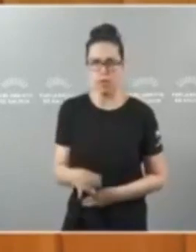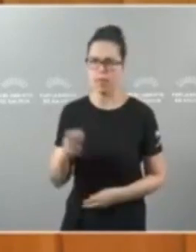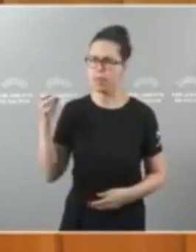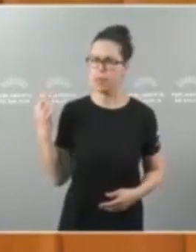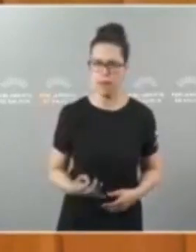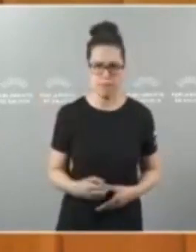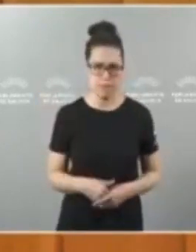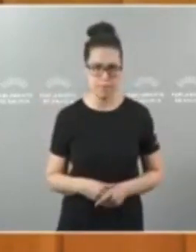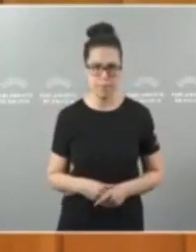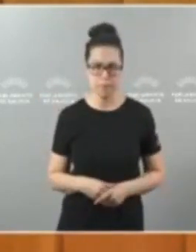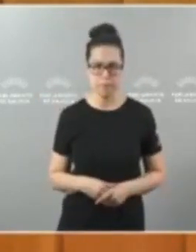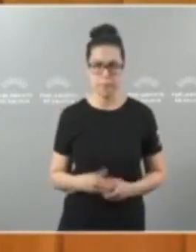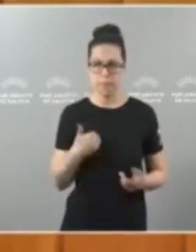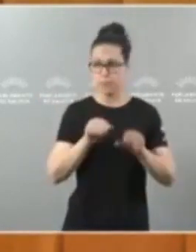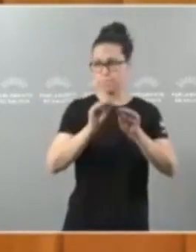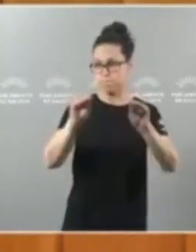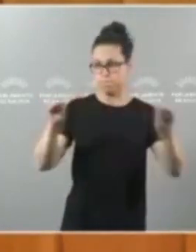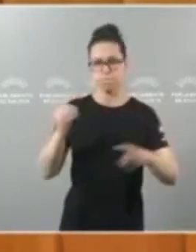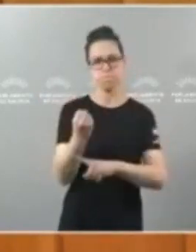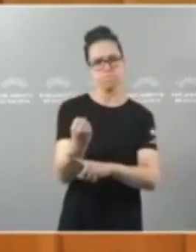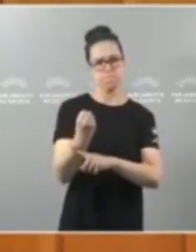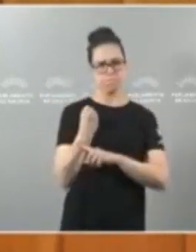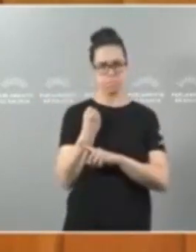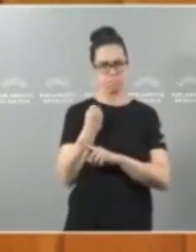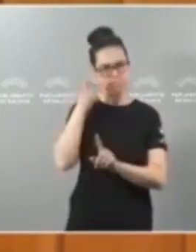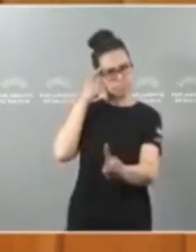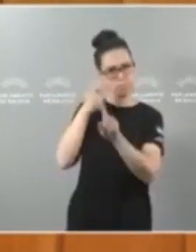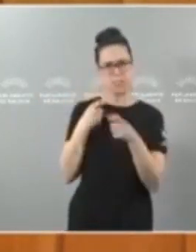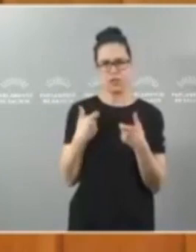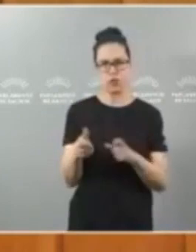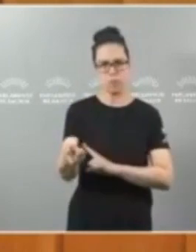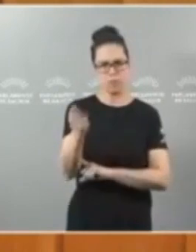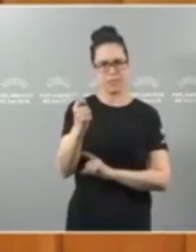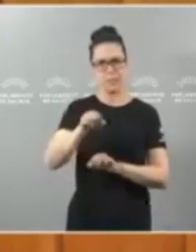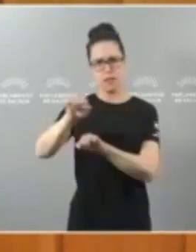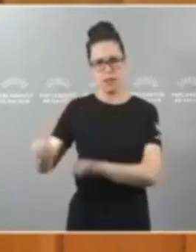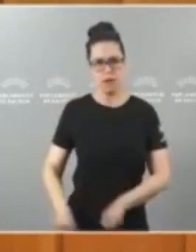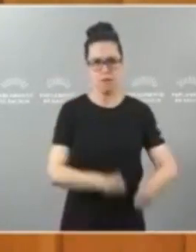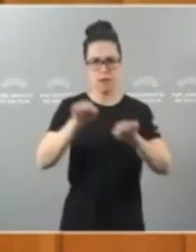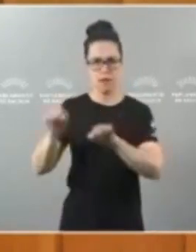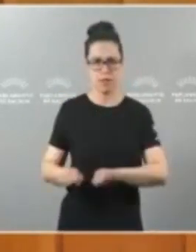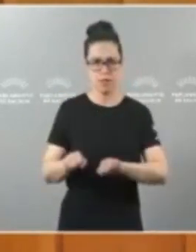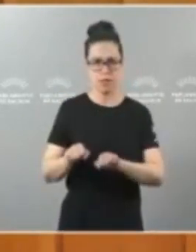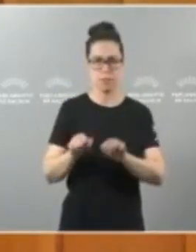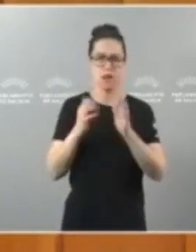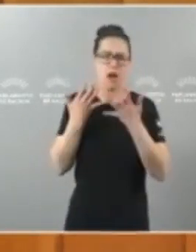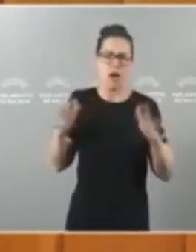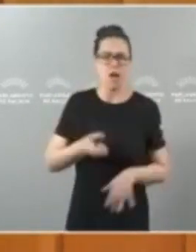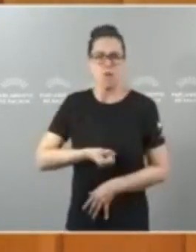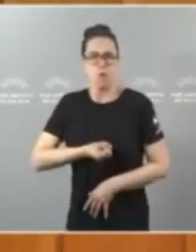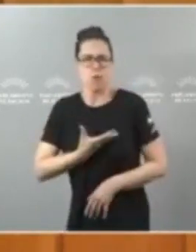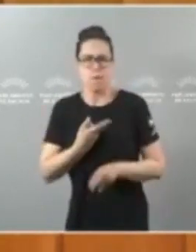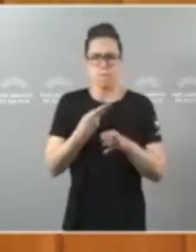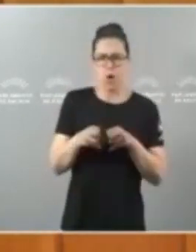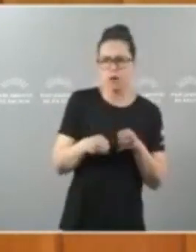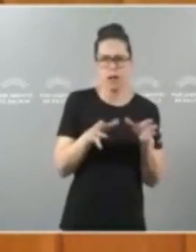Agardamos contar con todas e todos vostedes na defensa do noso sector pesqueiro para que, longe de calquer sigla, sirvamos como seu